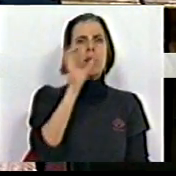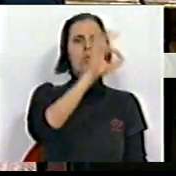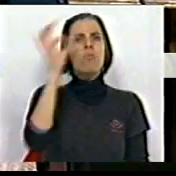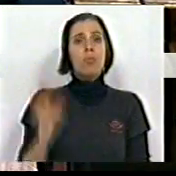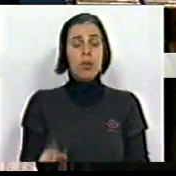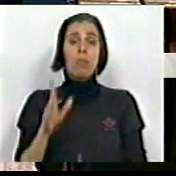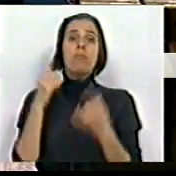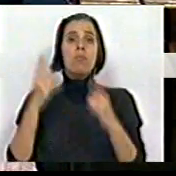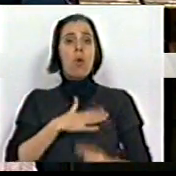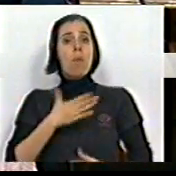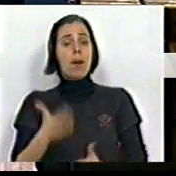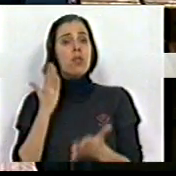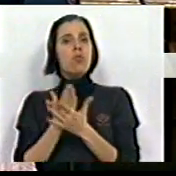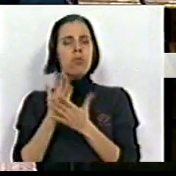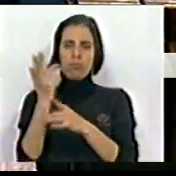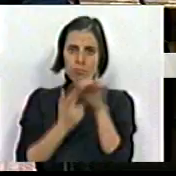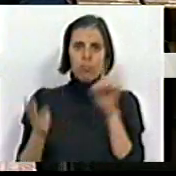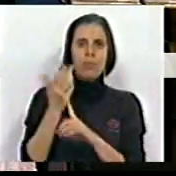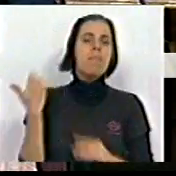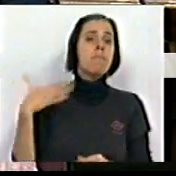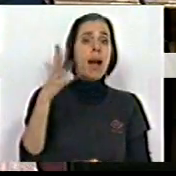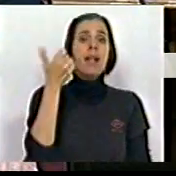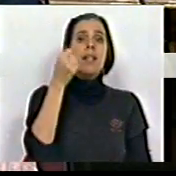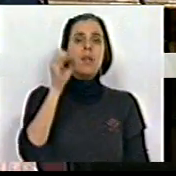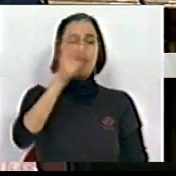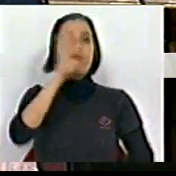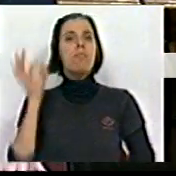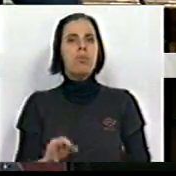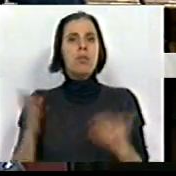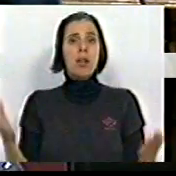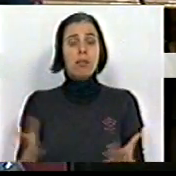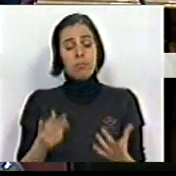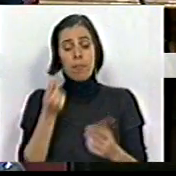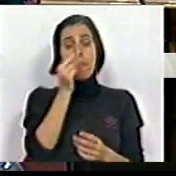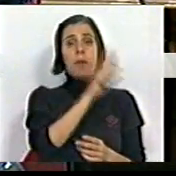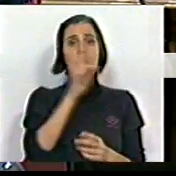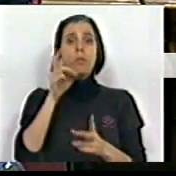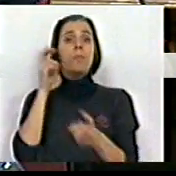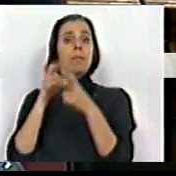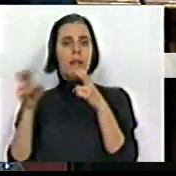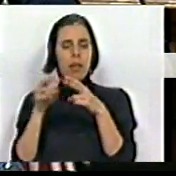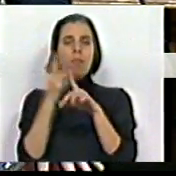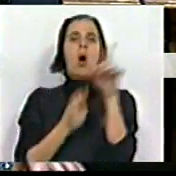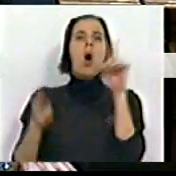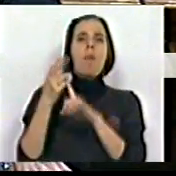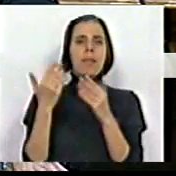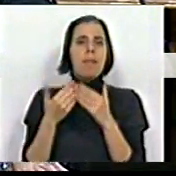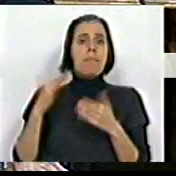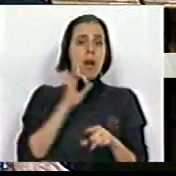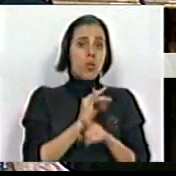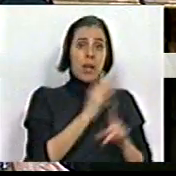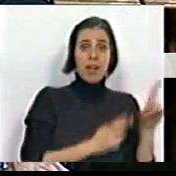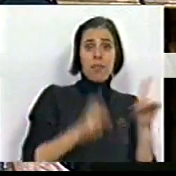e só o passo dos estudantes aumentou mais de 50%. As tarifas da eletricidade vão aumentar acima da